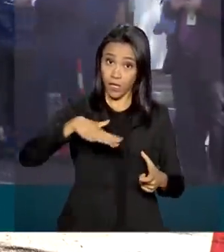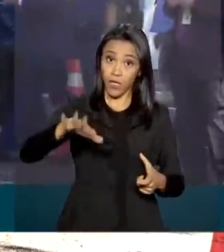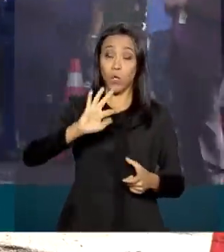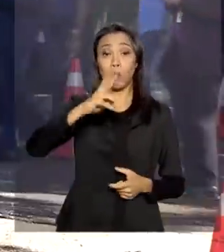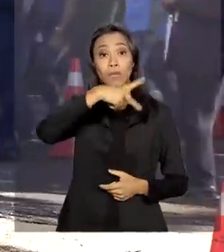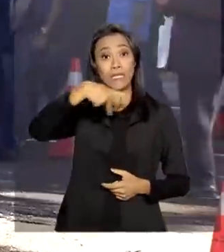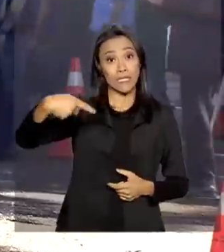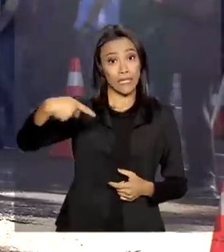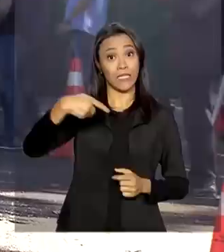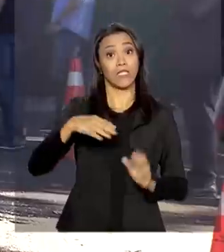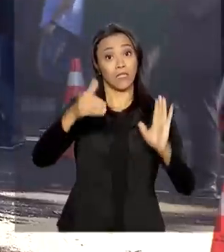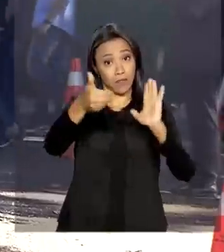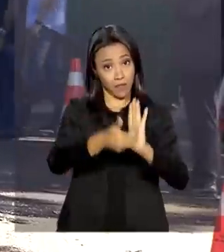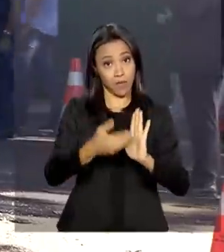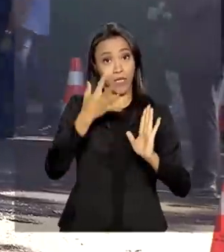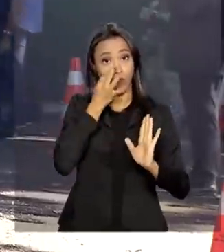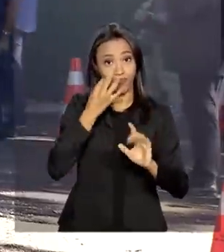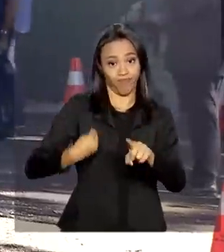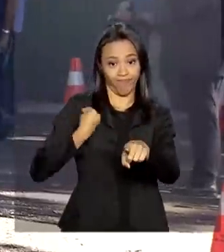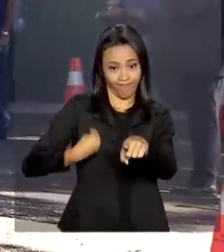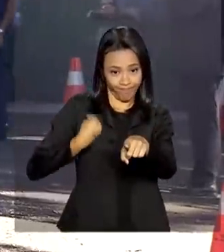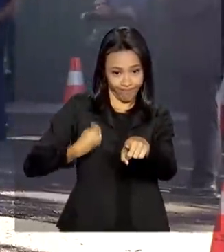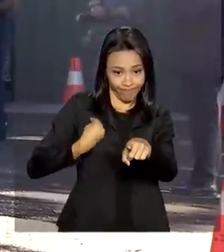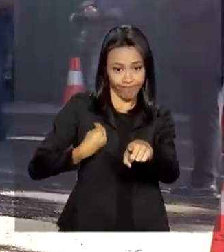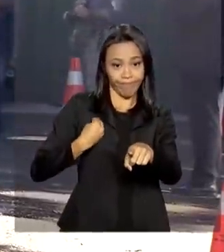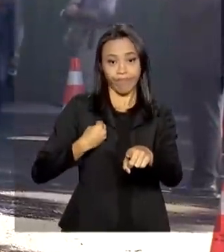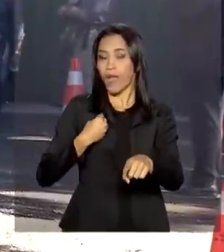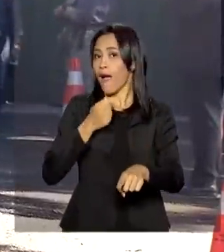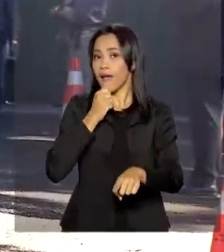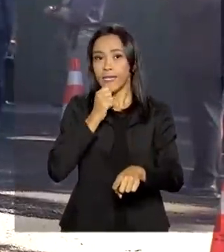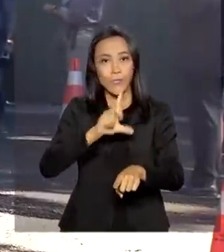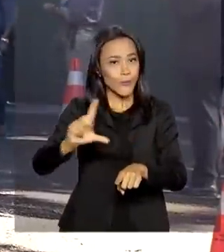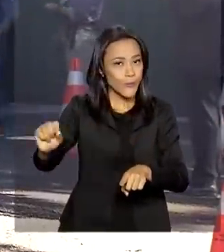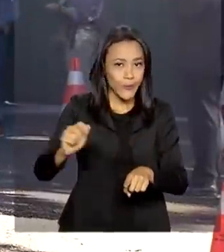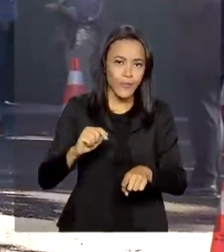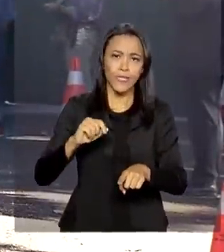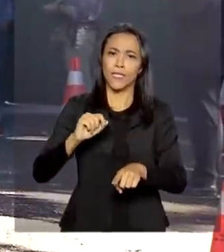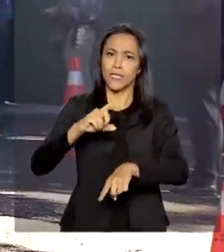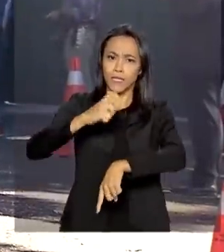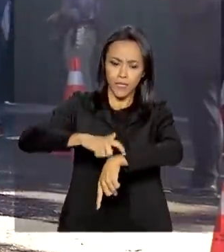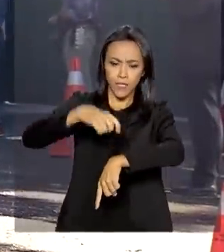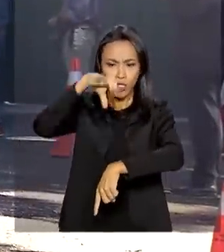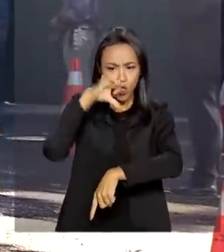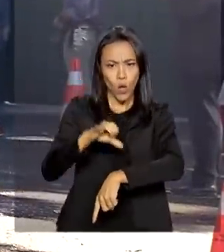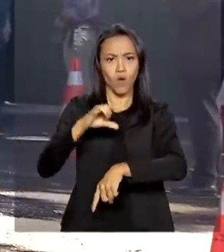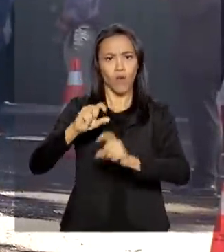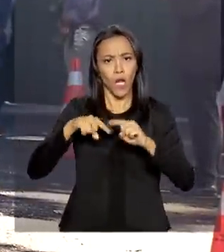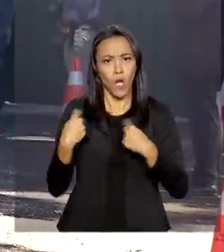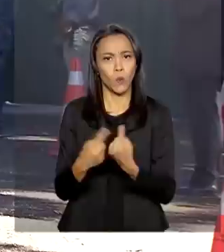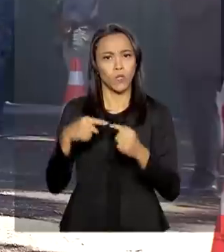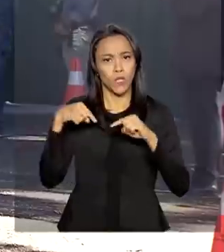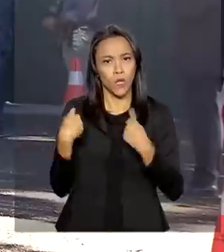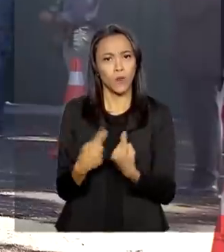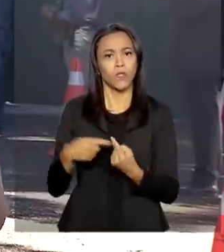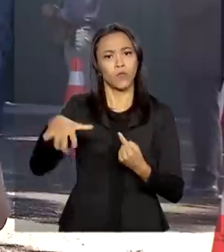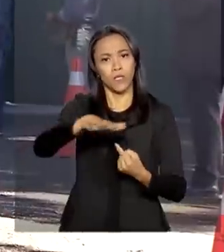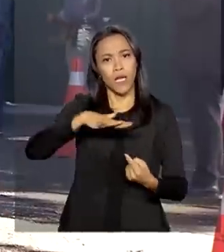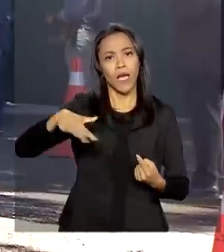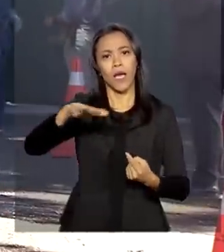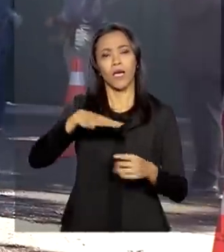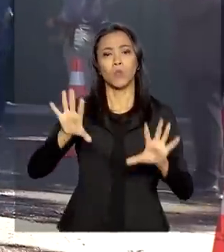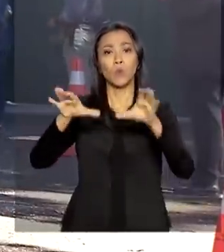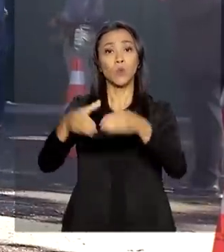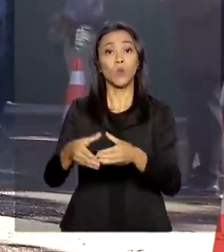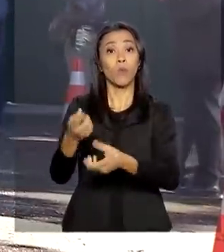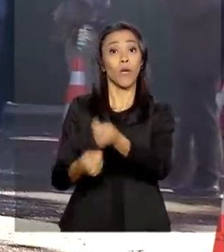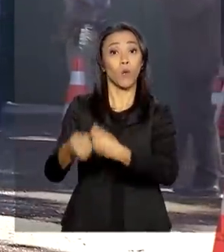nem sequer saiu hoje. Desde as 9 horas está reunido com integrantes da equipe econômica e também com líderes partidários. Qual